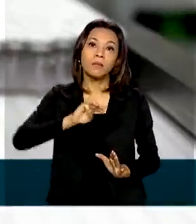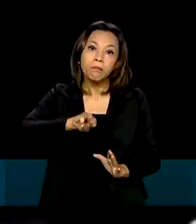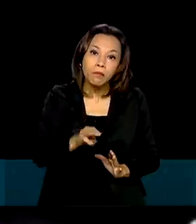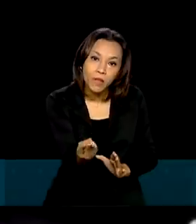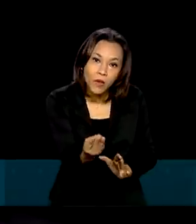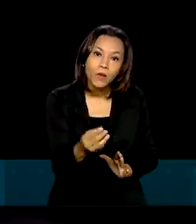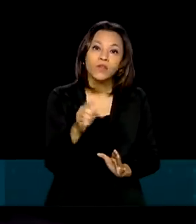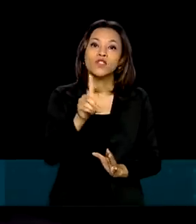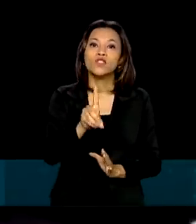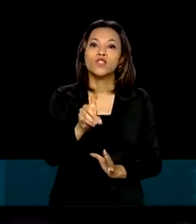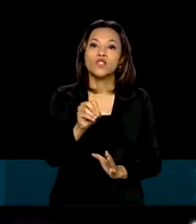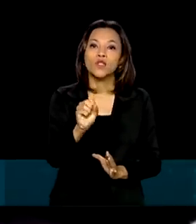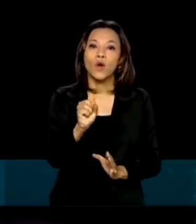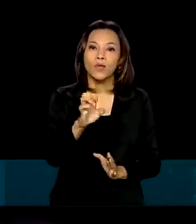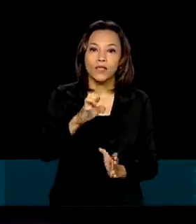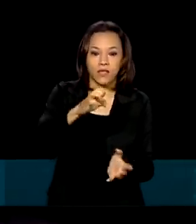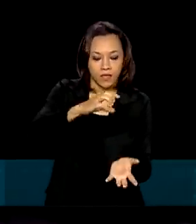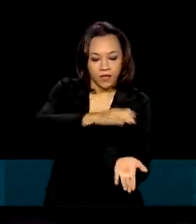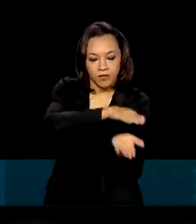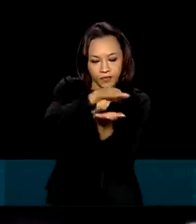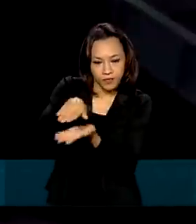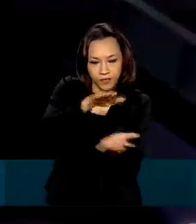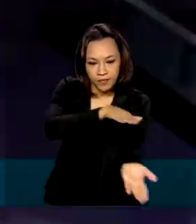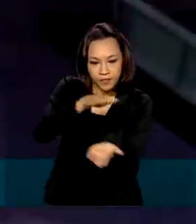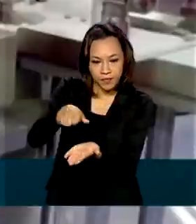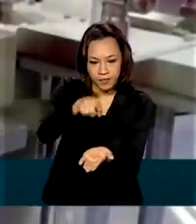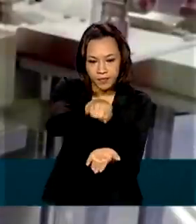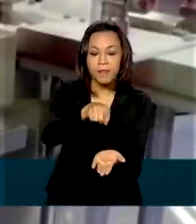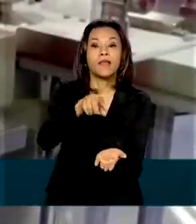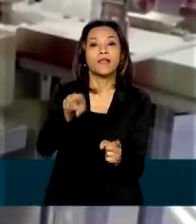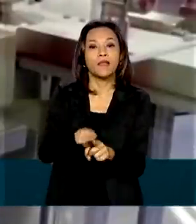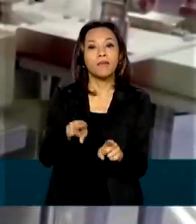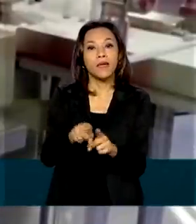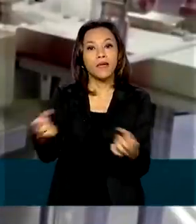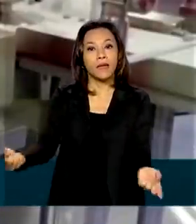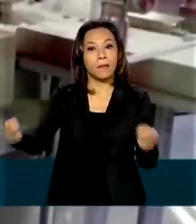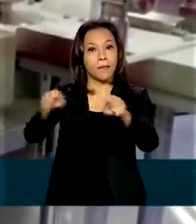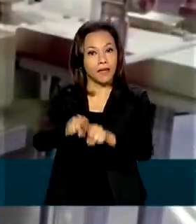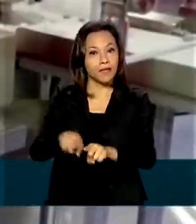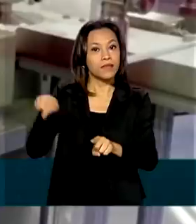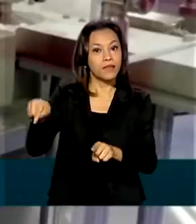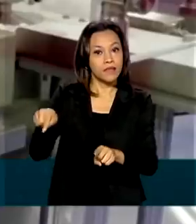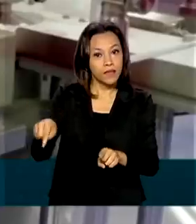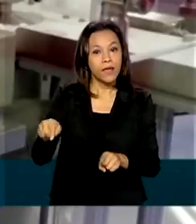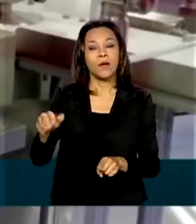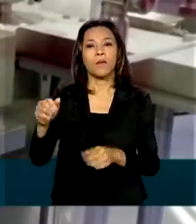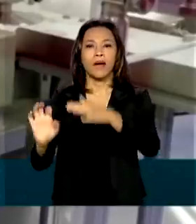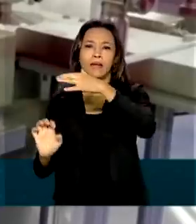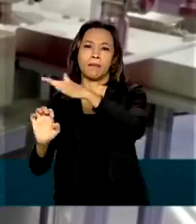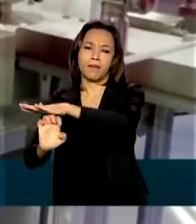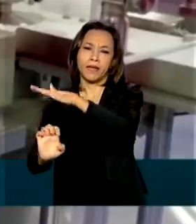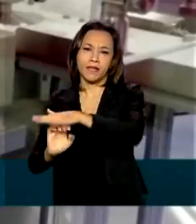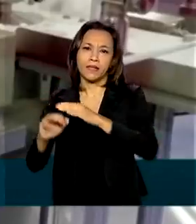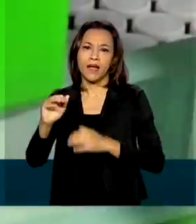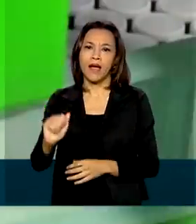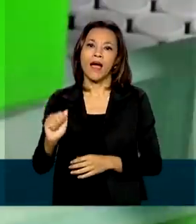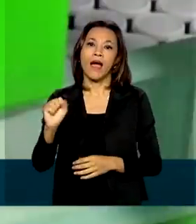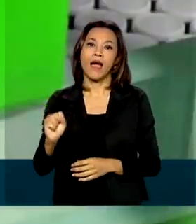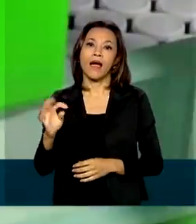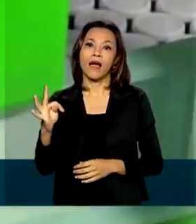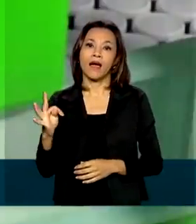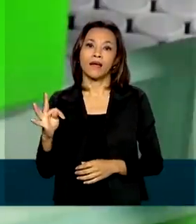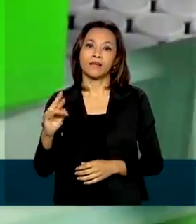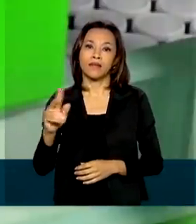doses, com destaque para o imunizante da Fiocruz, em conjunto com a empresa AstraZeneca e a Universidade de